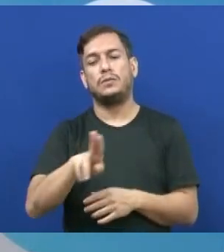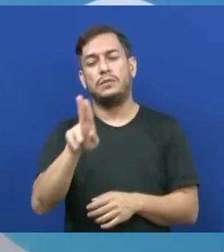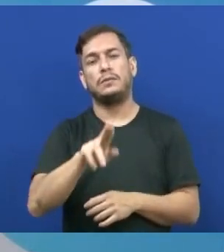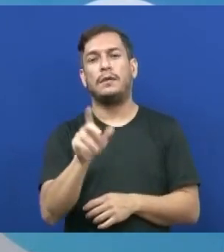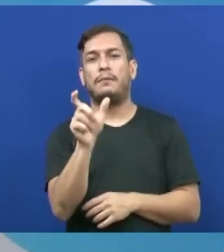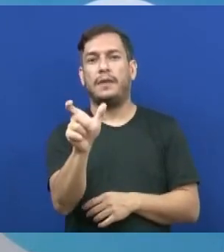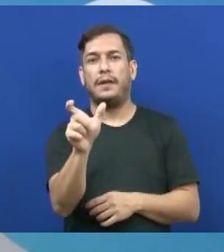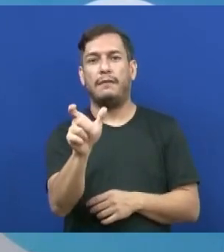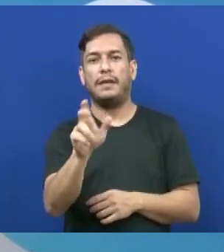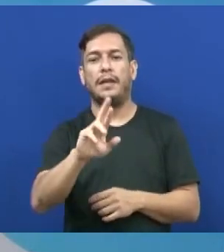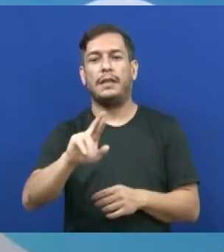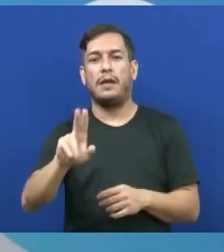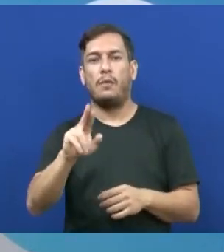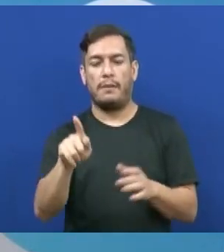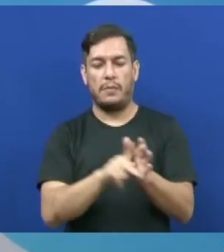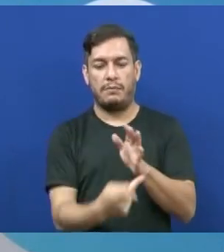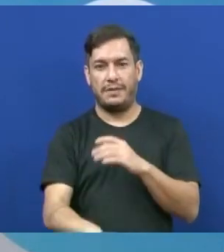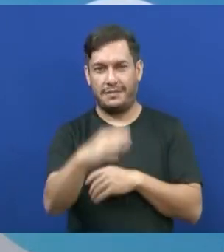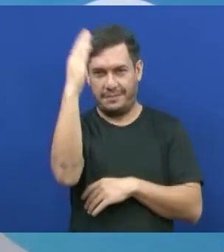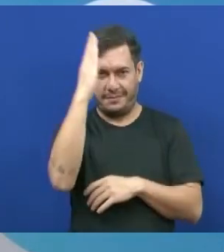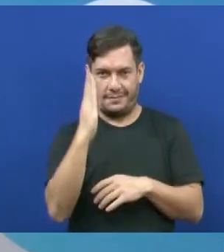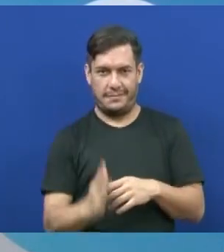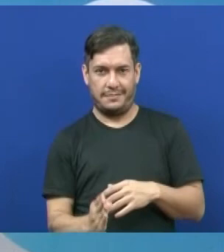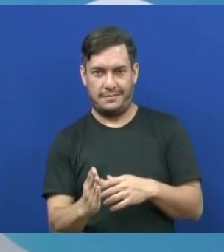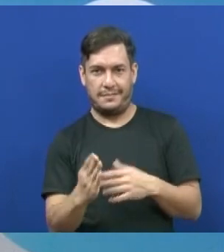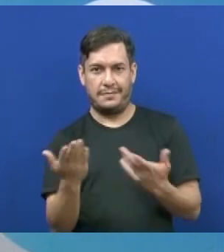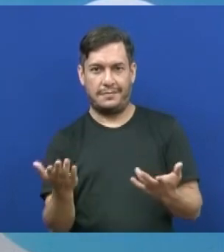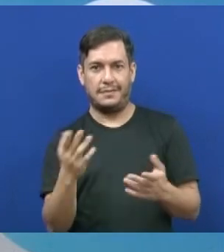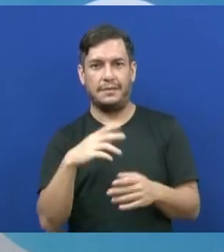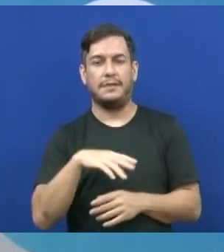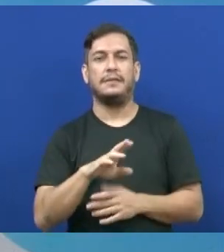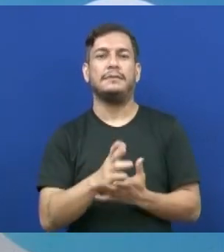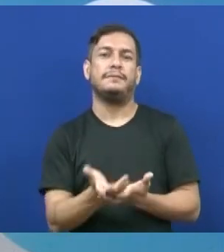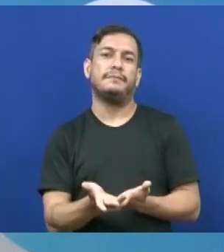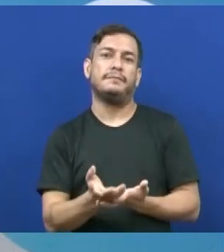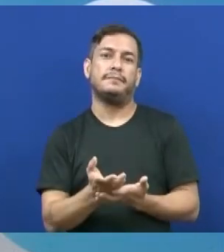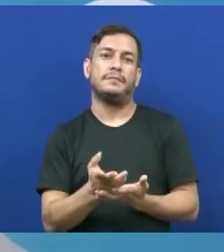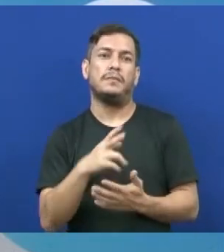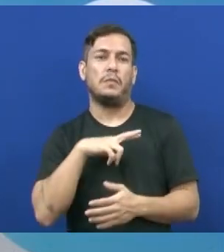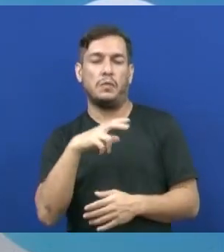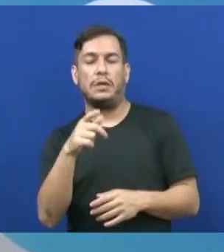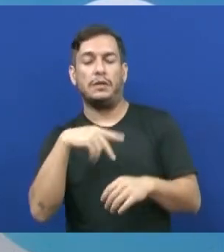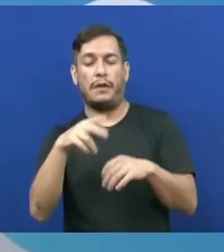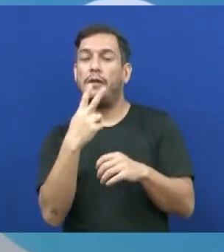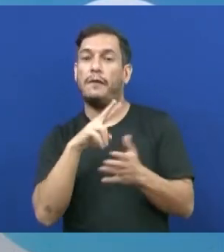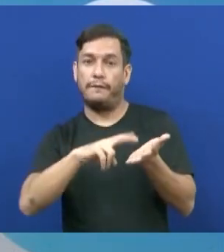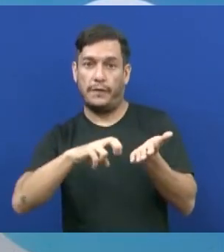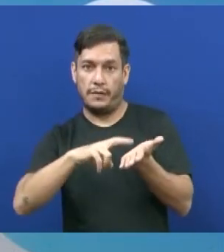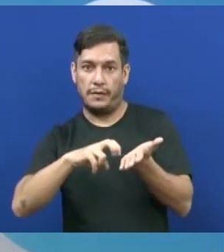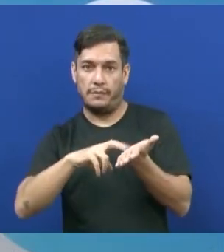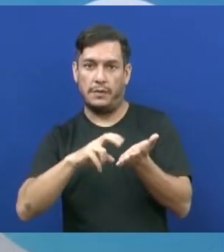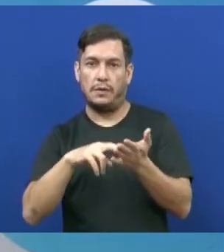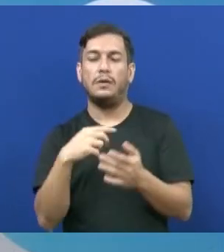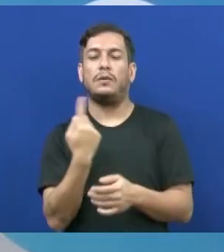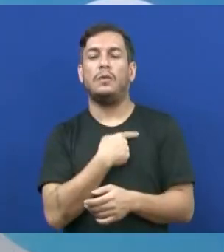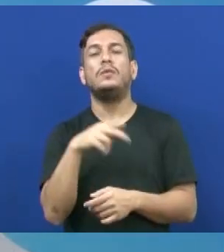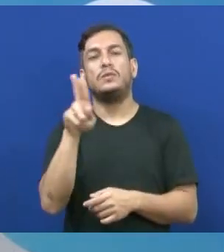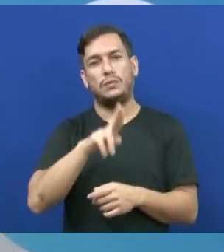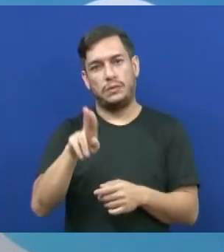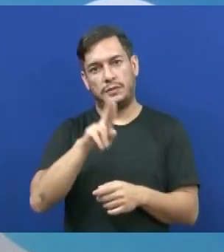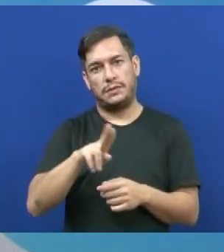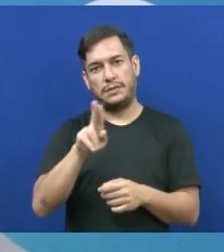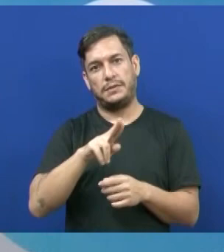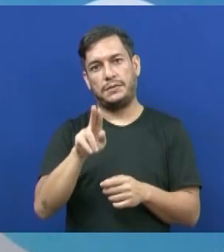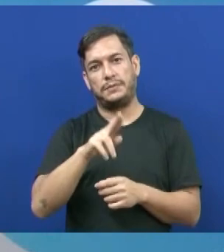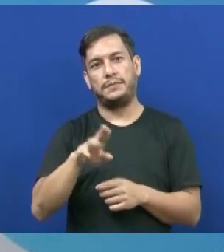palavra que não é de origem brasileira, que não é de origem portuguesa, no nosso vocabulário, a gente está fazendo o uso de estrangeirismo.